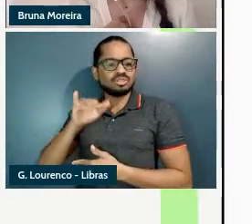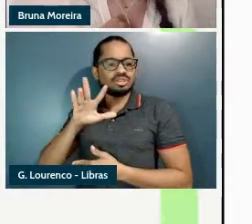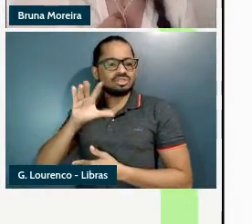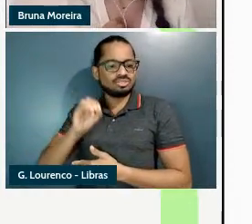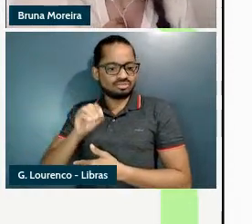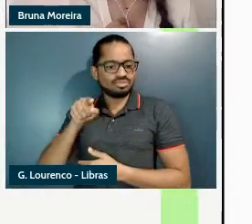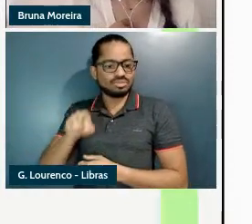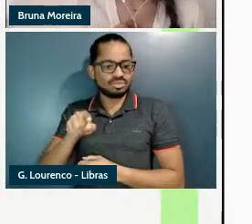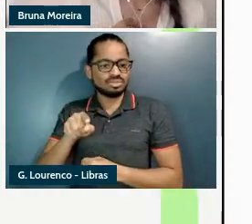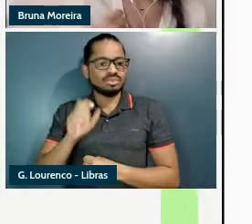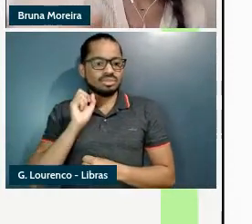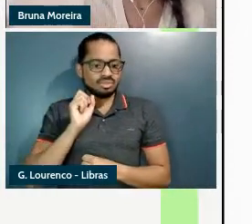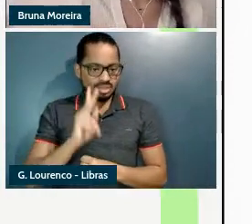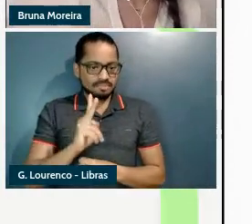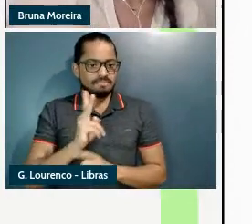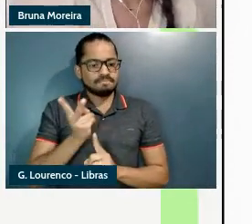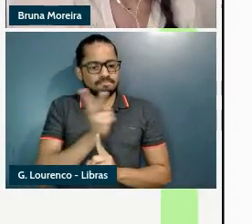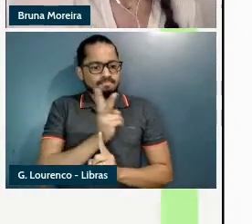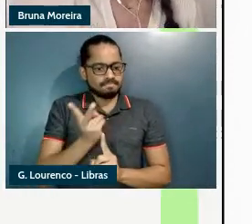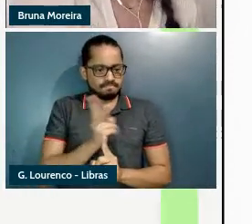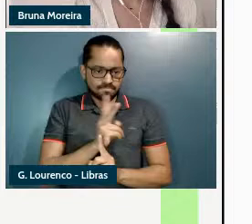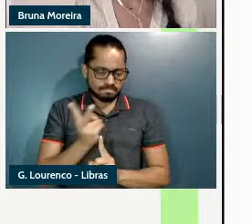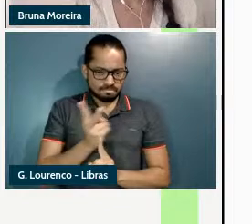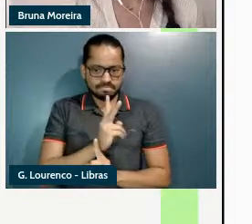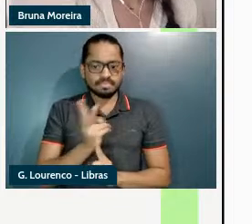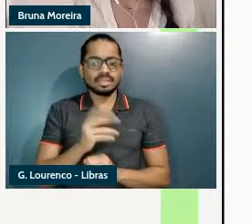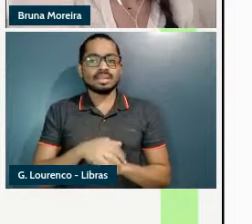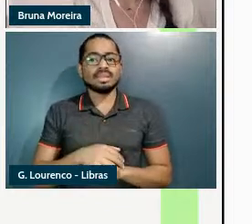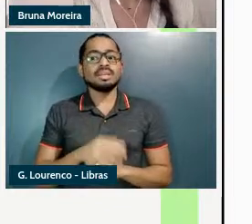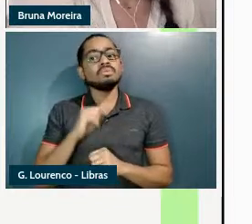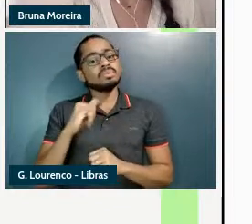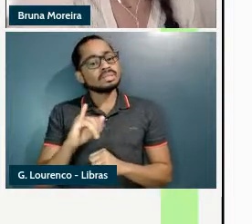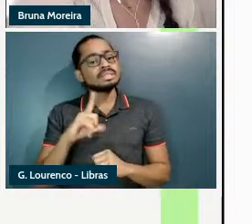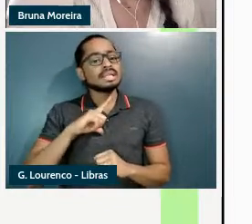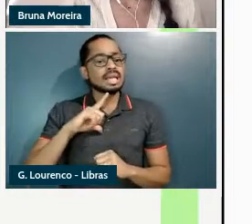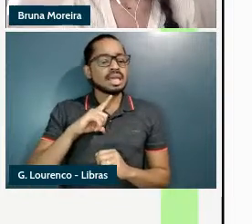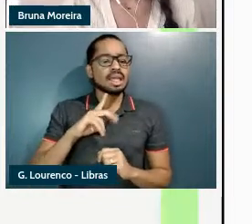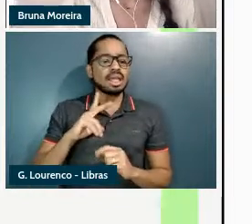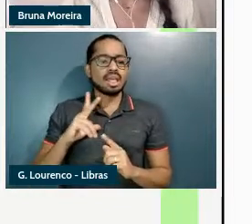avaliação pessoal mais uma vez então na presença de qualquer